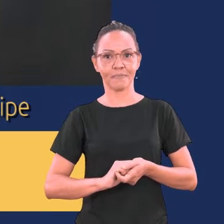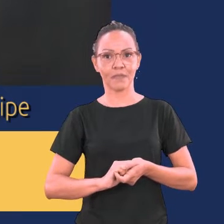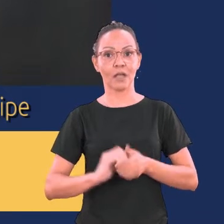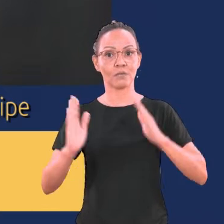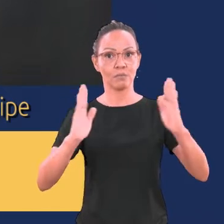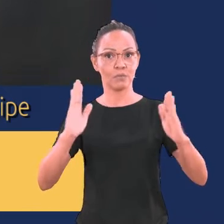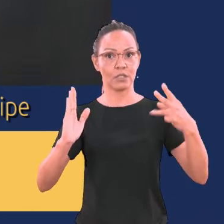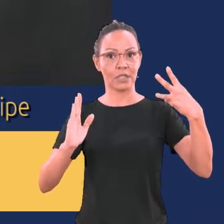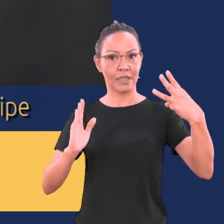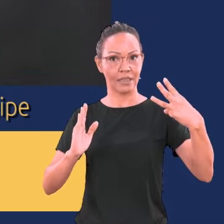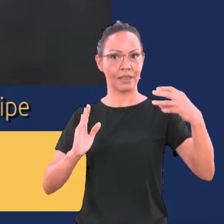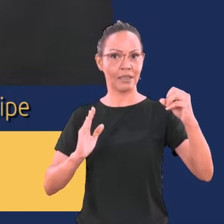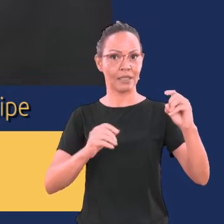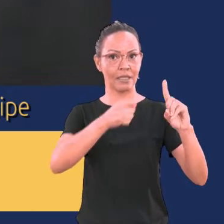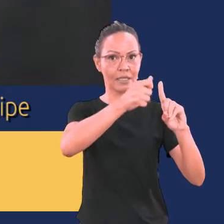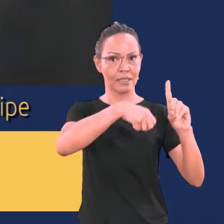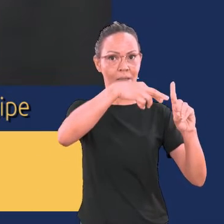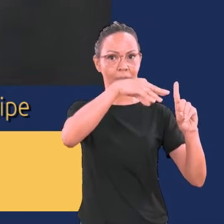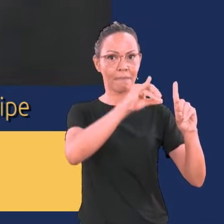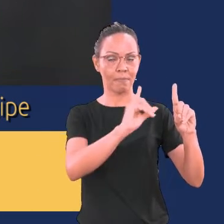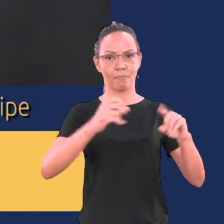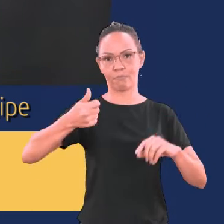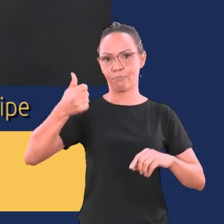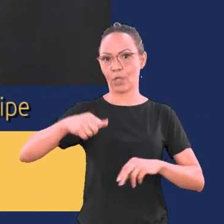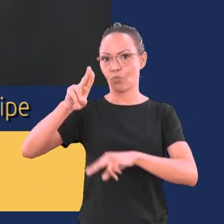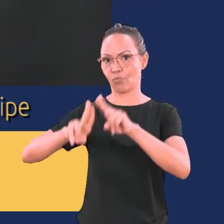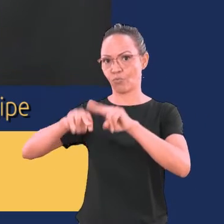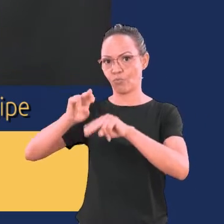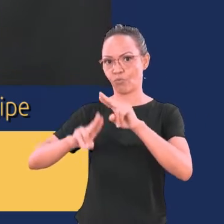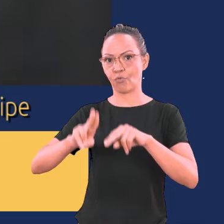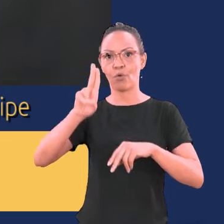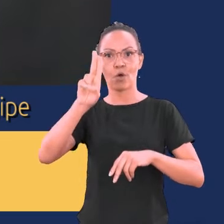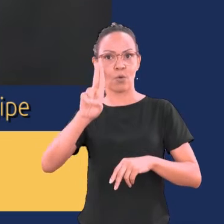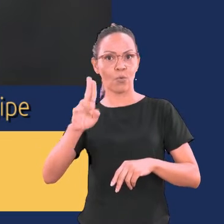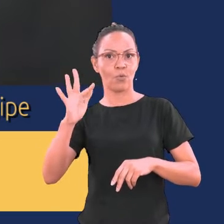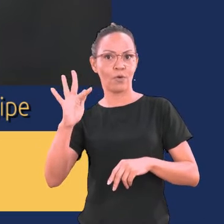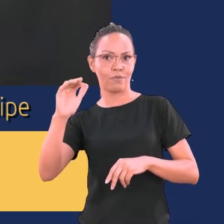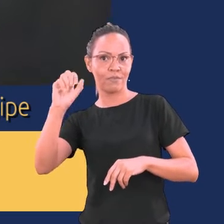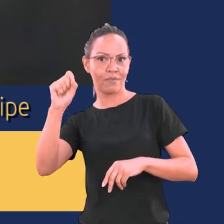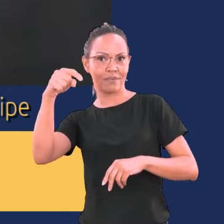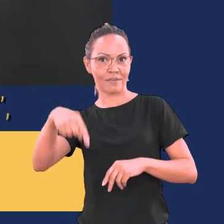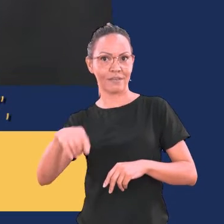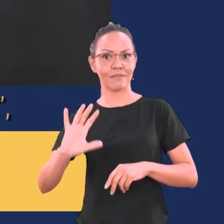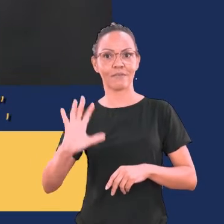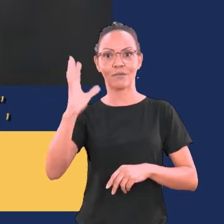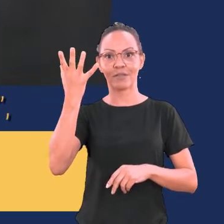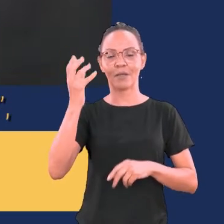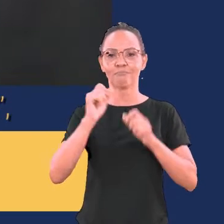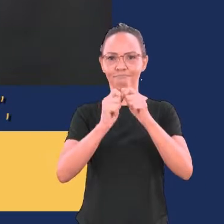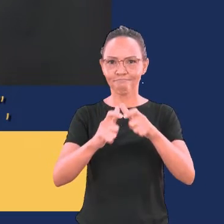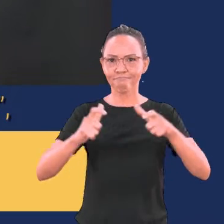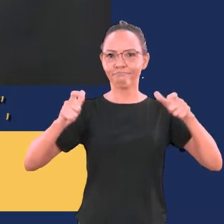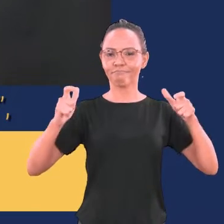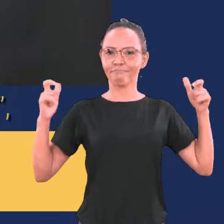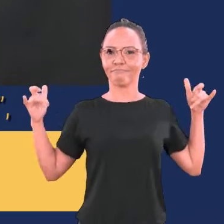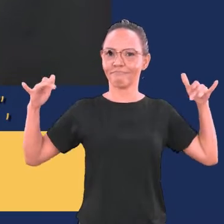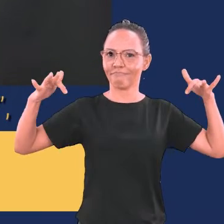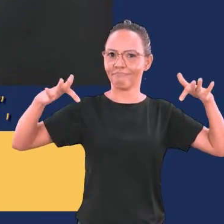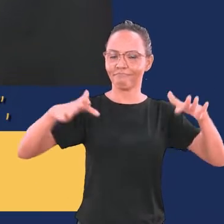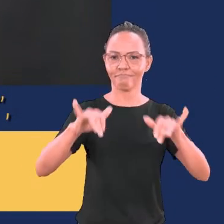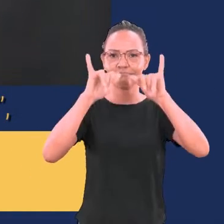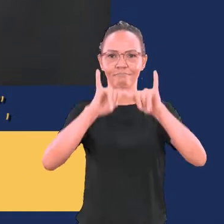entre os dias 30 de maio e 1º de junho, a Universidade Federal de Sergipe será palco do maior